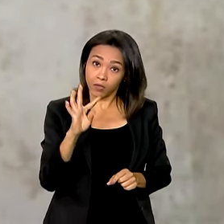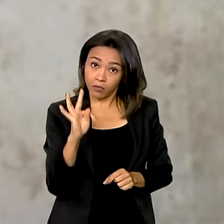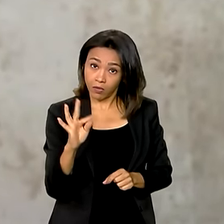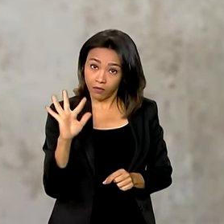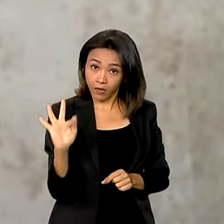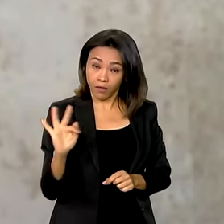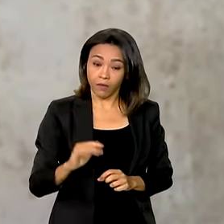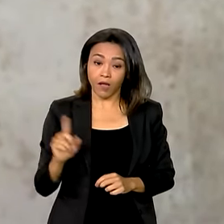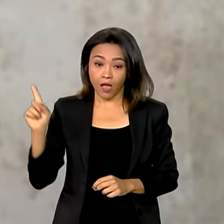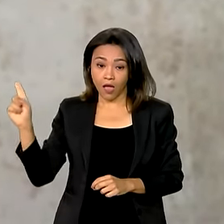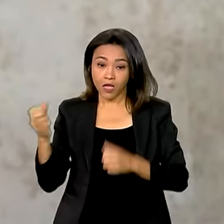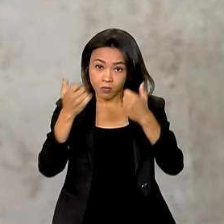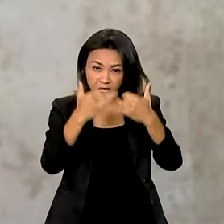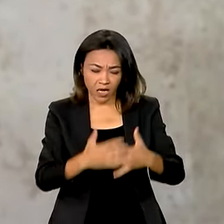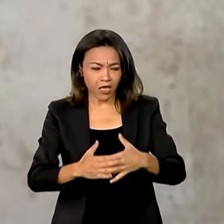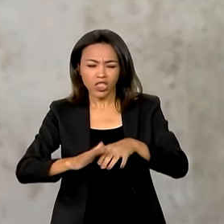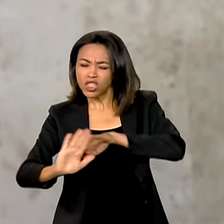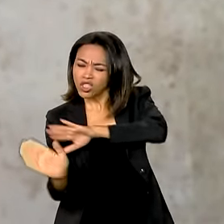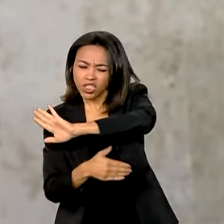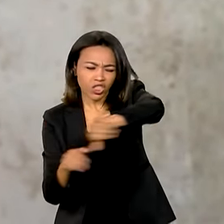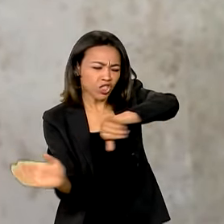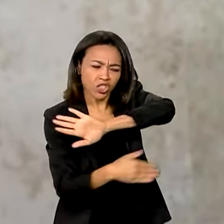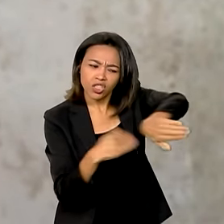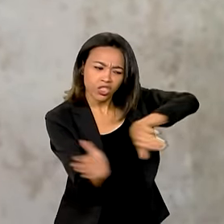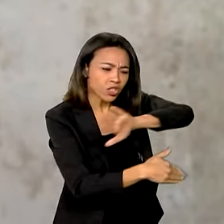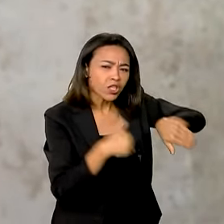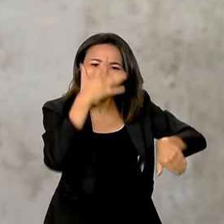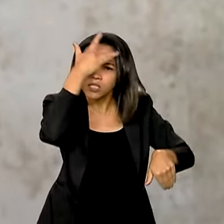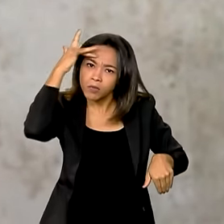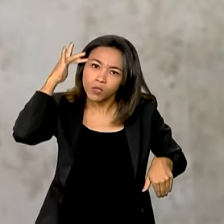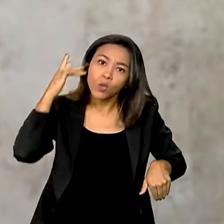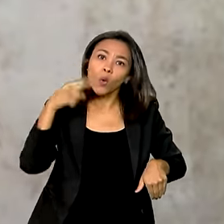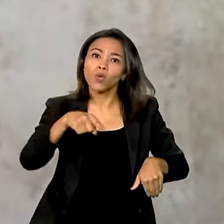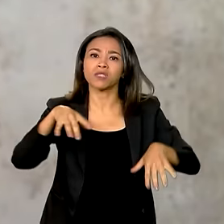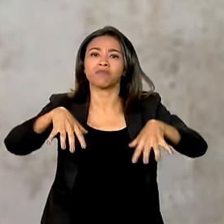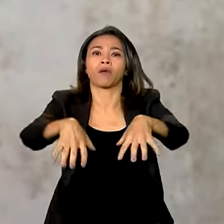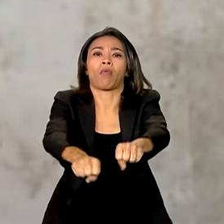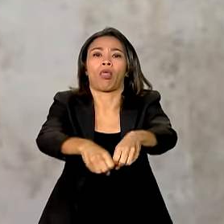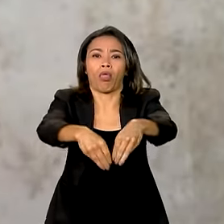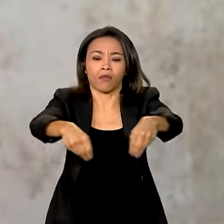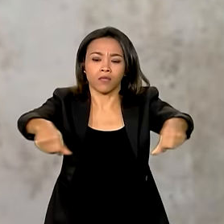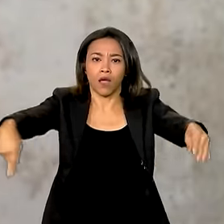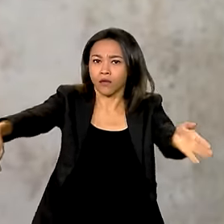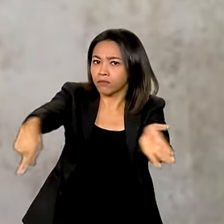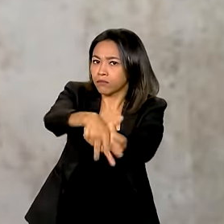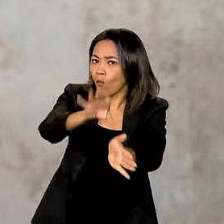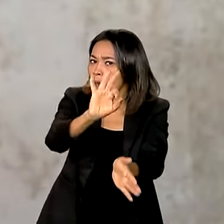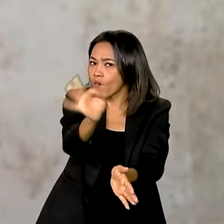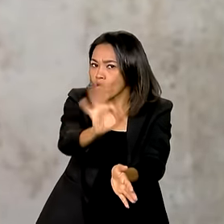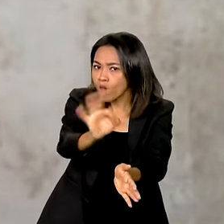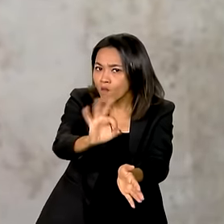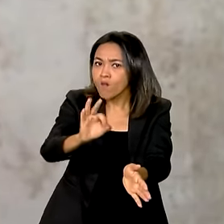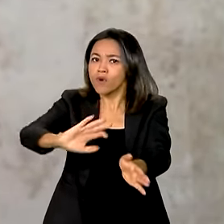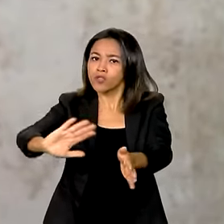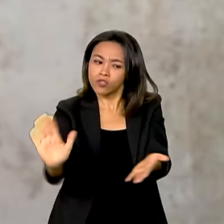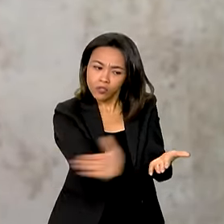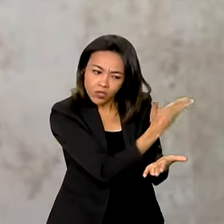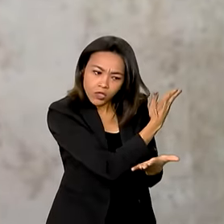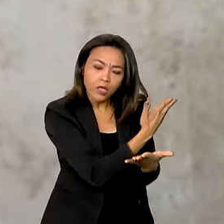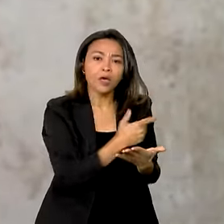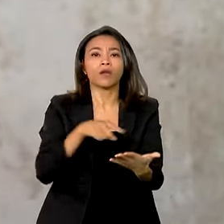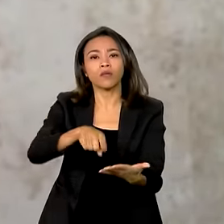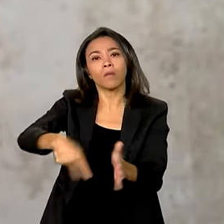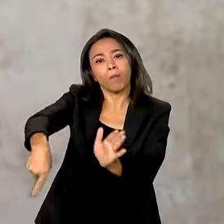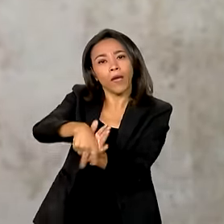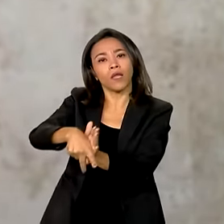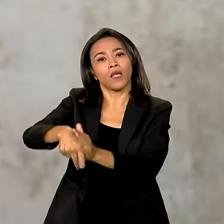remoção dos invasores dessas terras, mas também no combate ao garimpo legal, na proteção dos recursos naturais, no